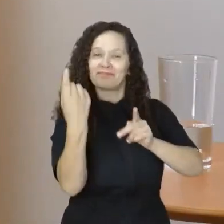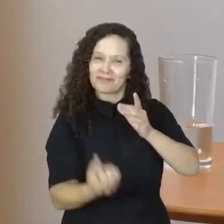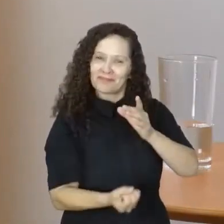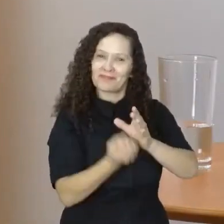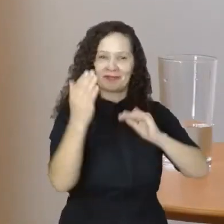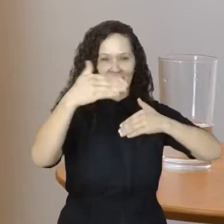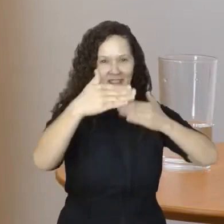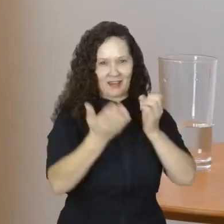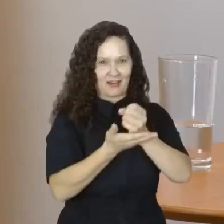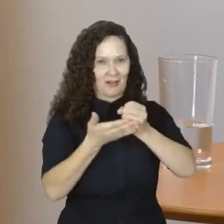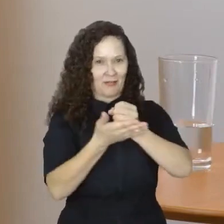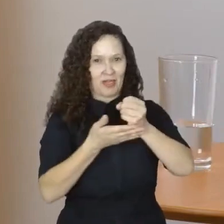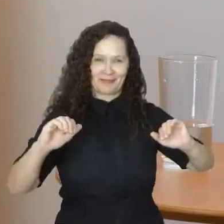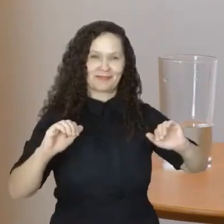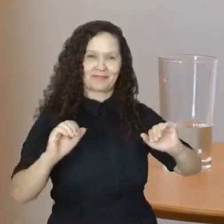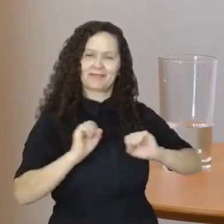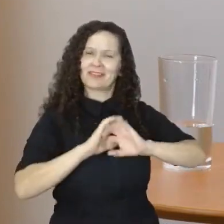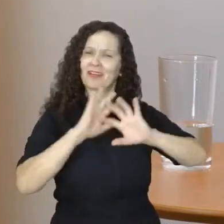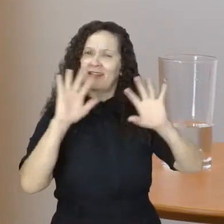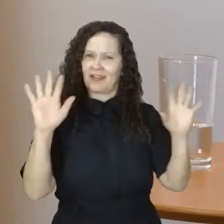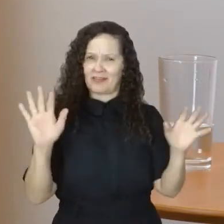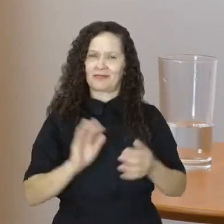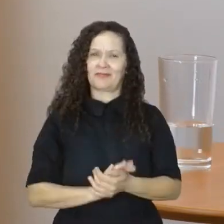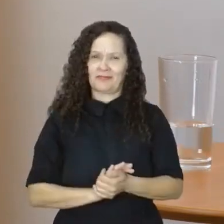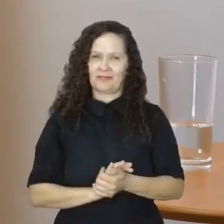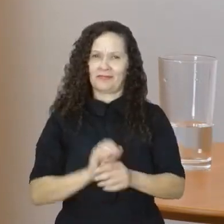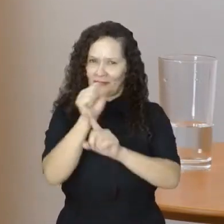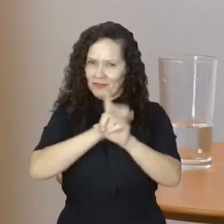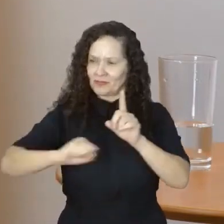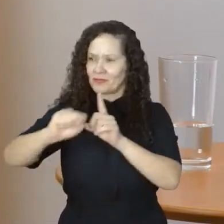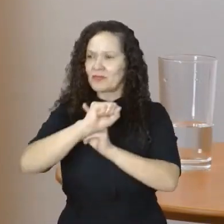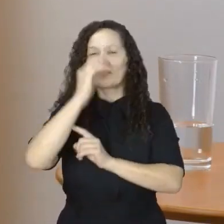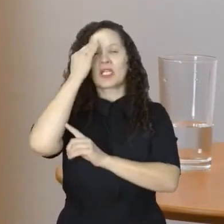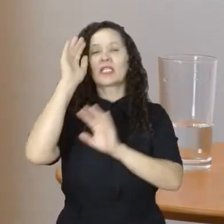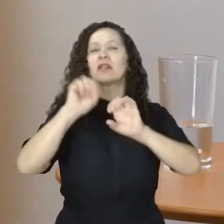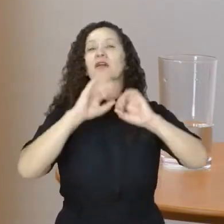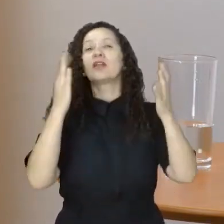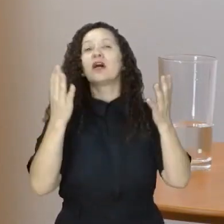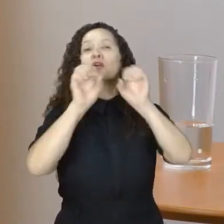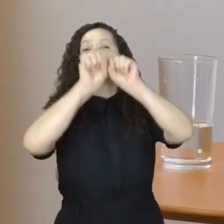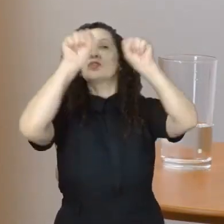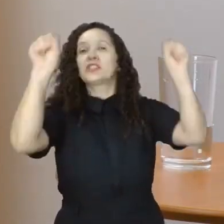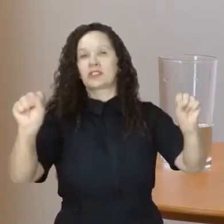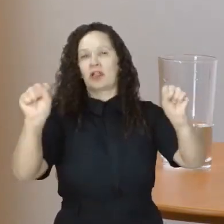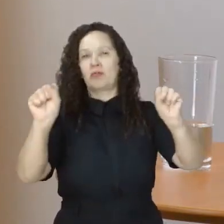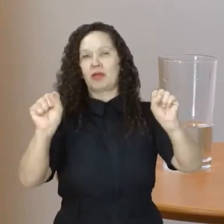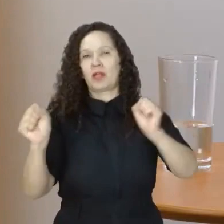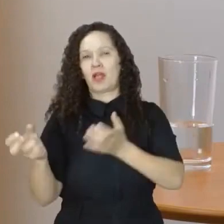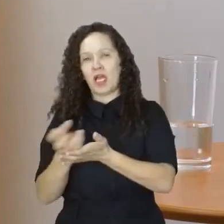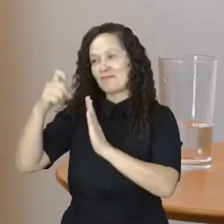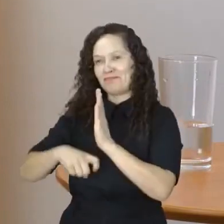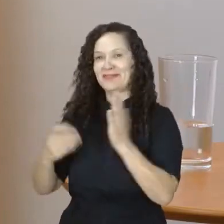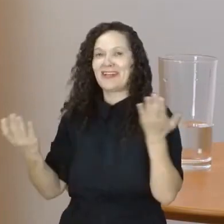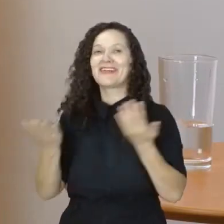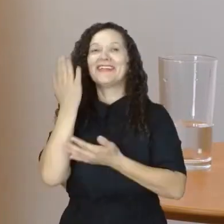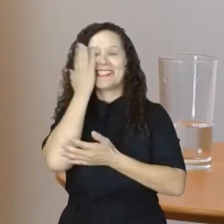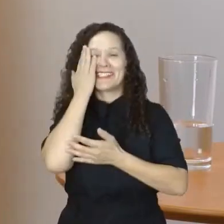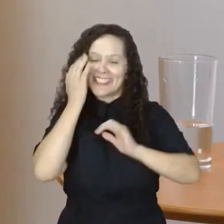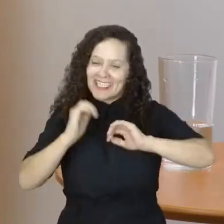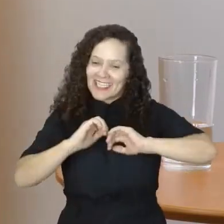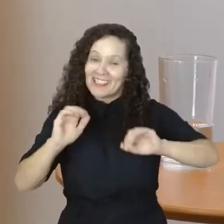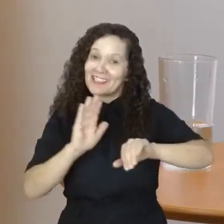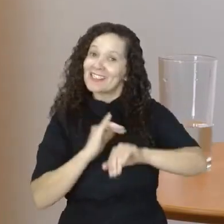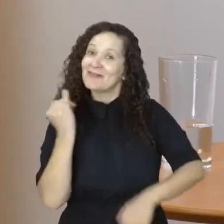com alíquota zero. Então, a sociedade vai compreender o sistema tributário. Ela vai saber quanto ela paga de imposto. E o mais